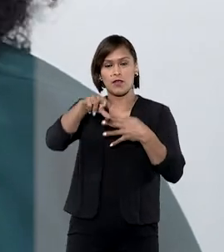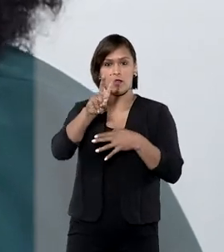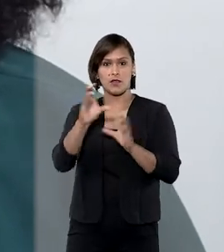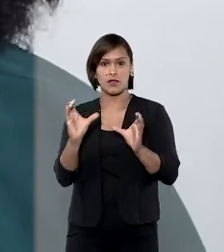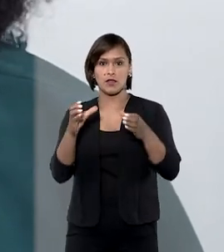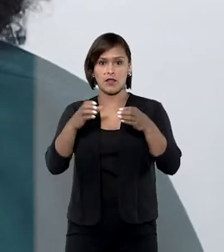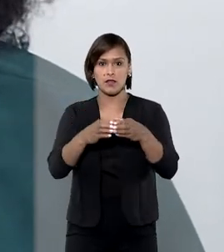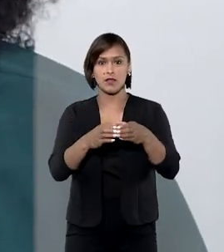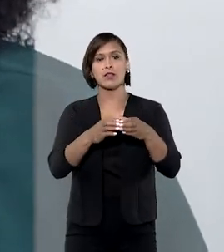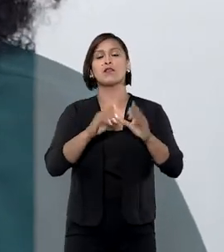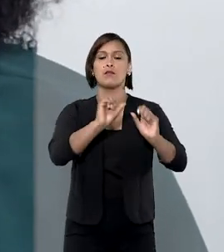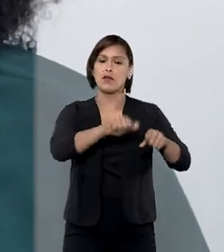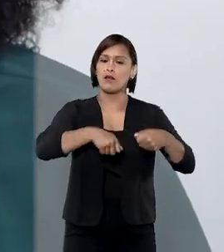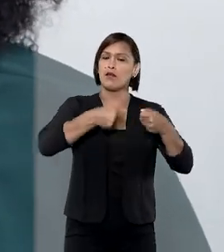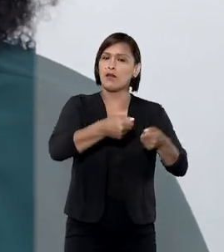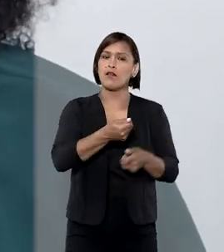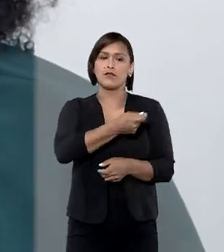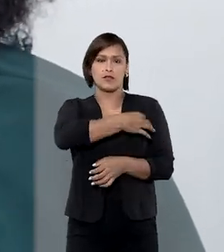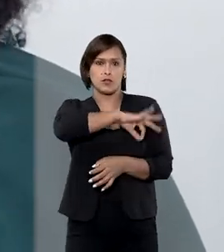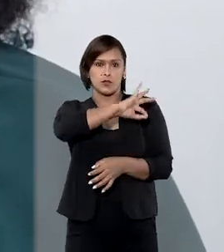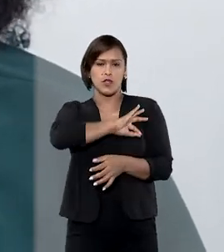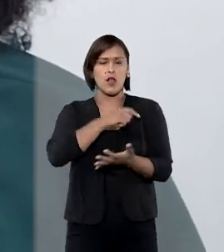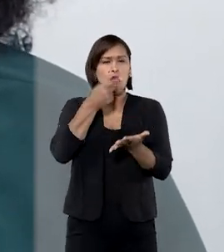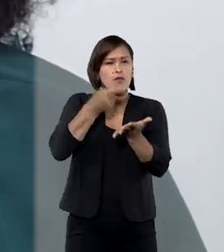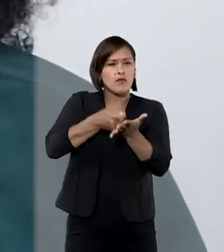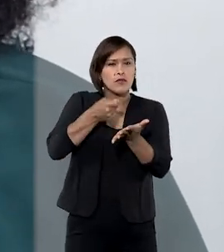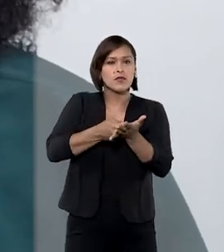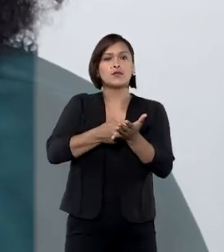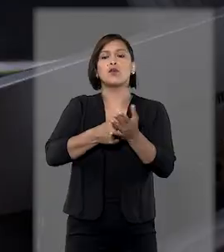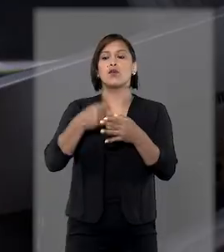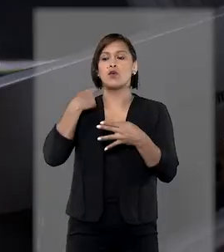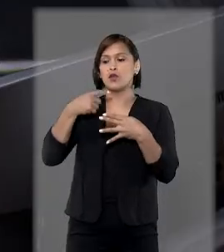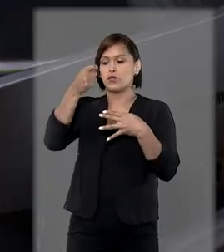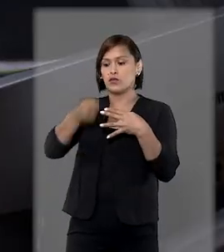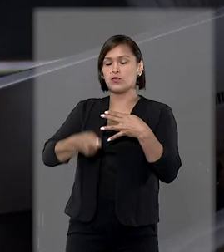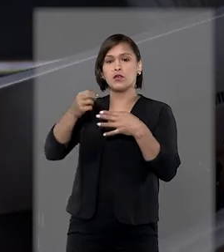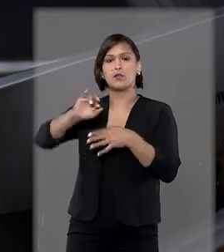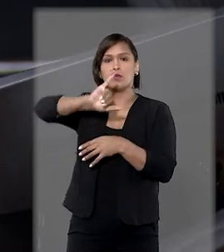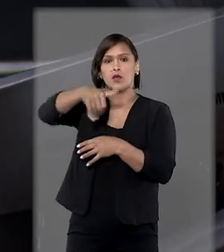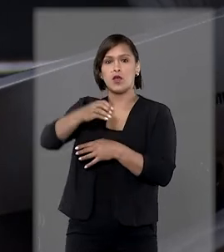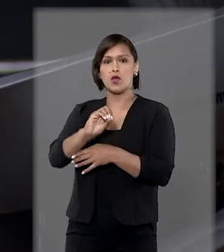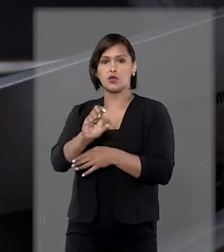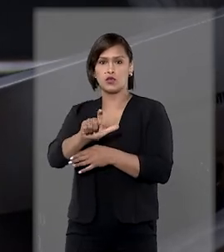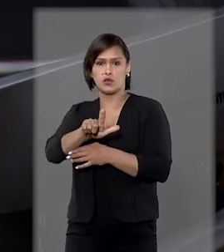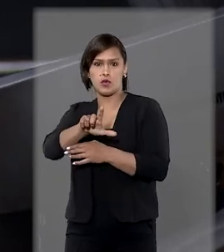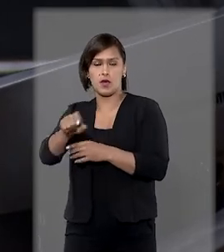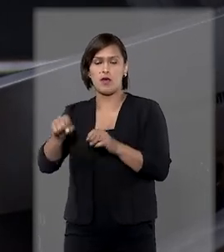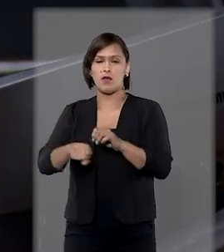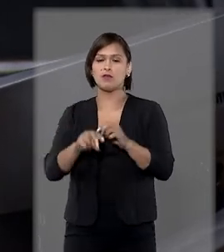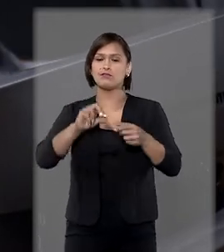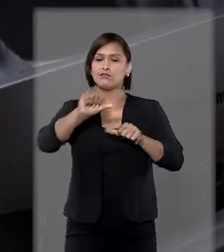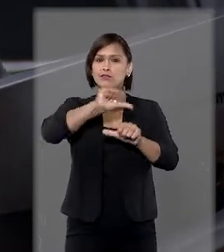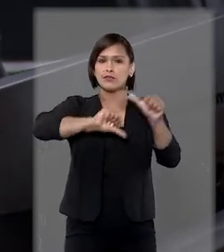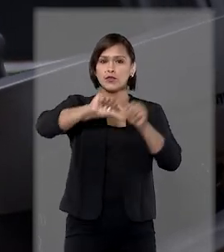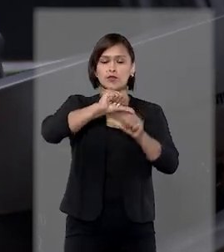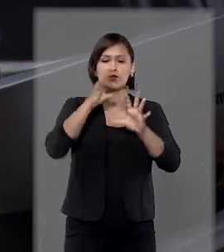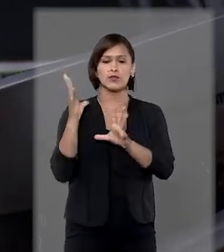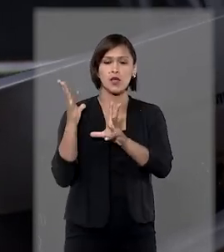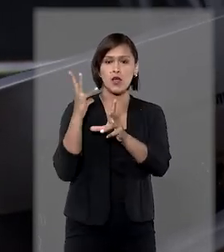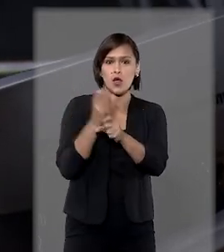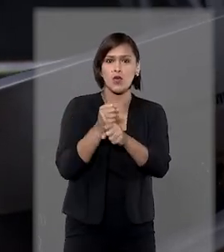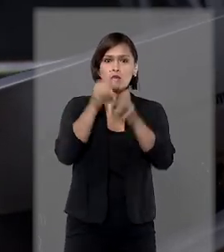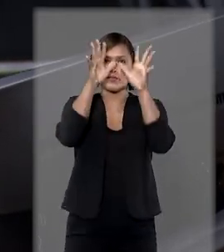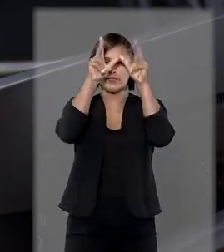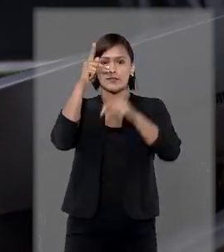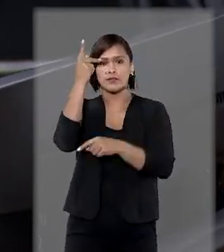à quinta turma, a defesa dos policiais afirmou que o julgamento monocrático do ministro Joel Ilan Paciornic, ao modificar a conclusão